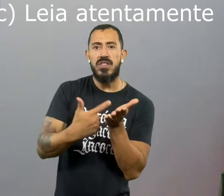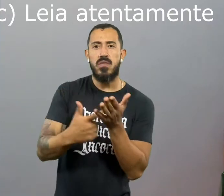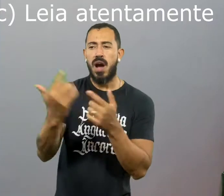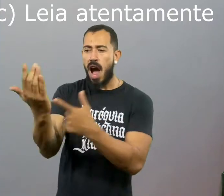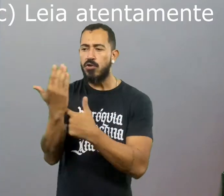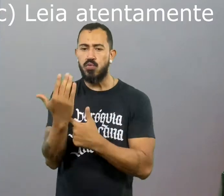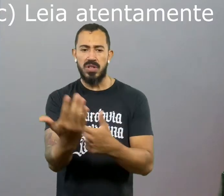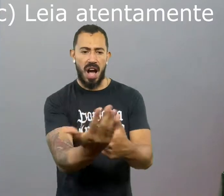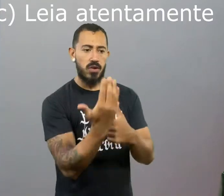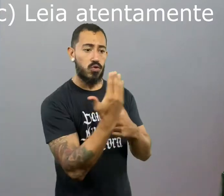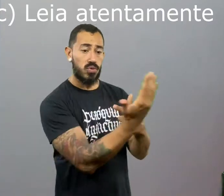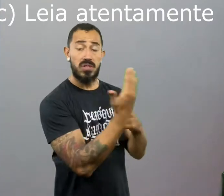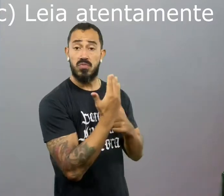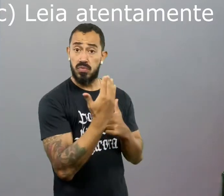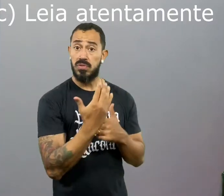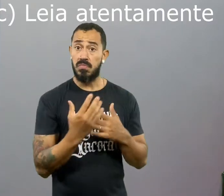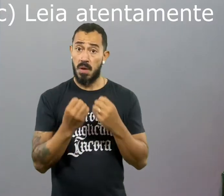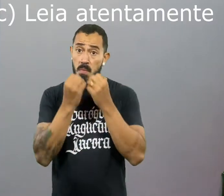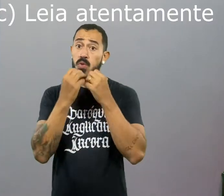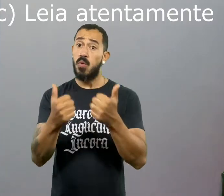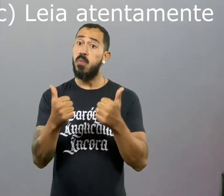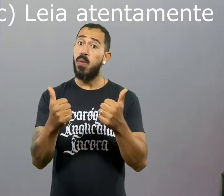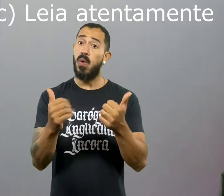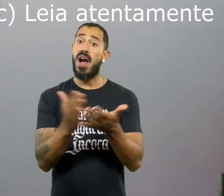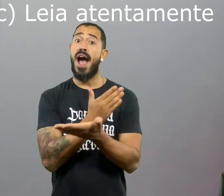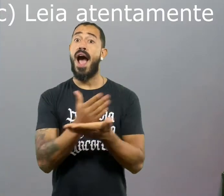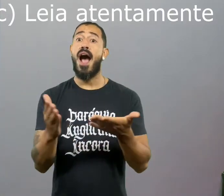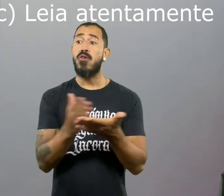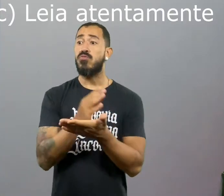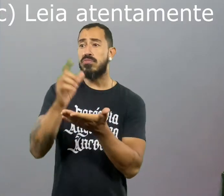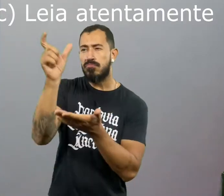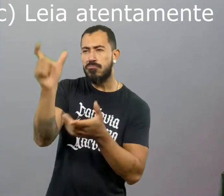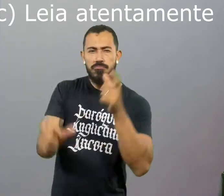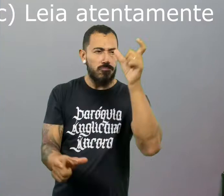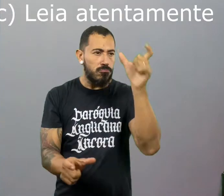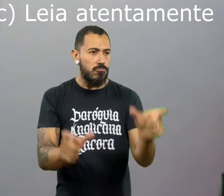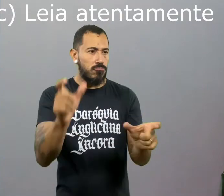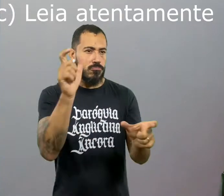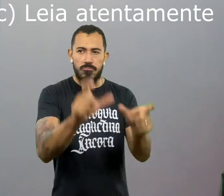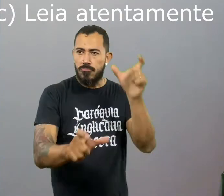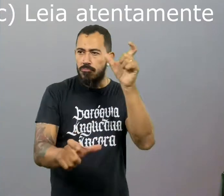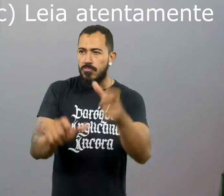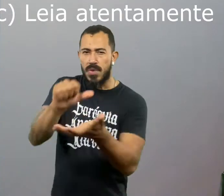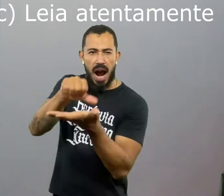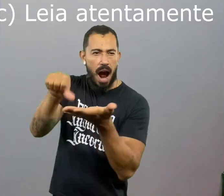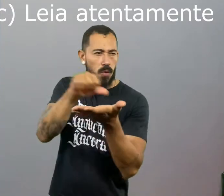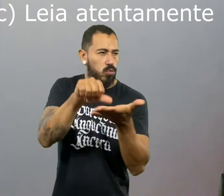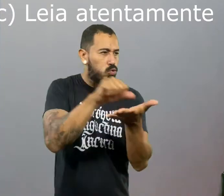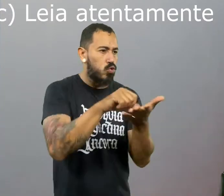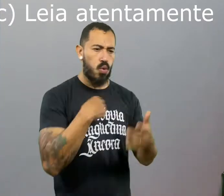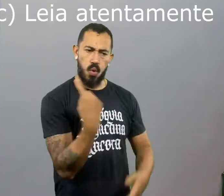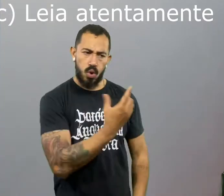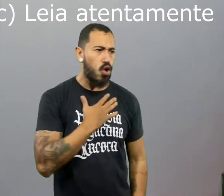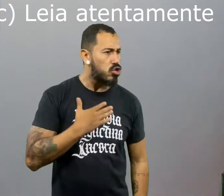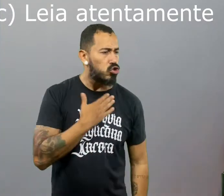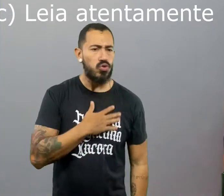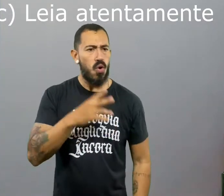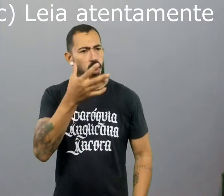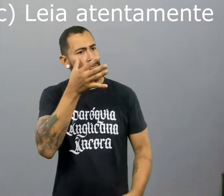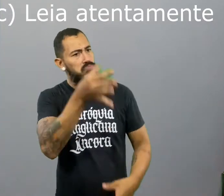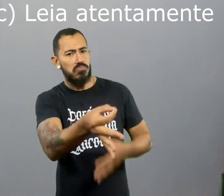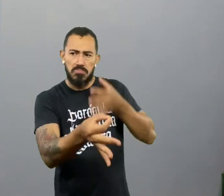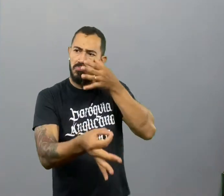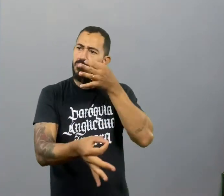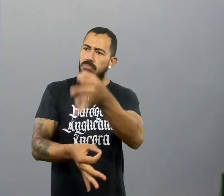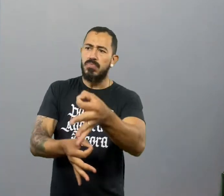ajudar na auto-reflexão. Por exemplo, livros de biografia são muito bons. Você lê a história de pessoas que venceram, que você admira. E você se